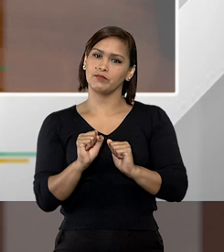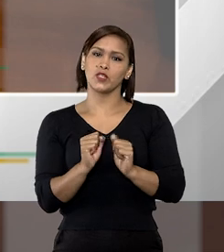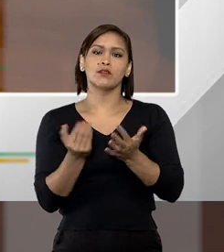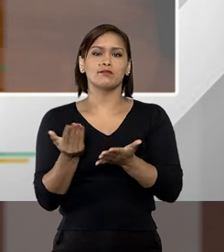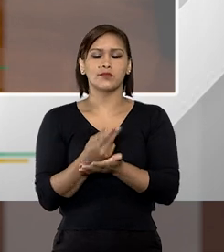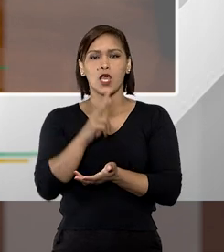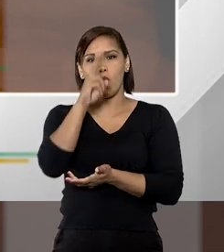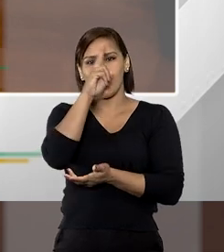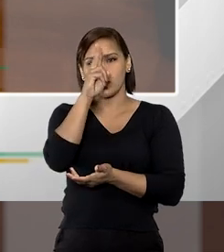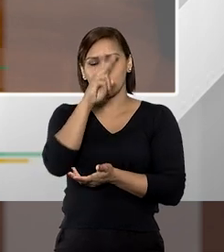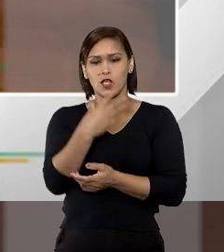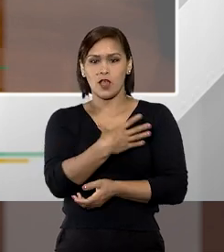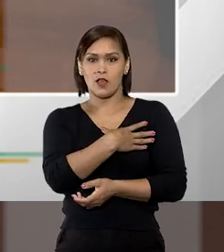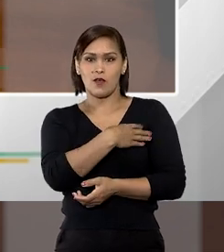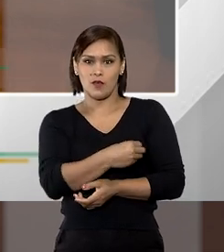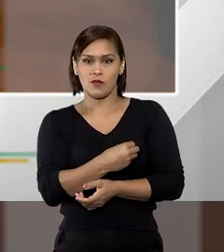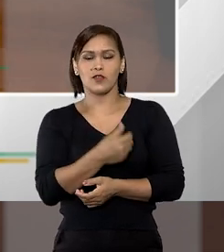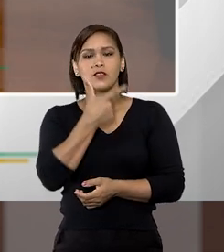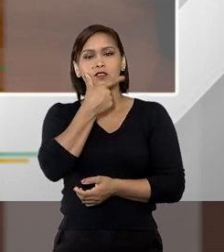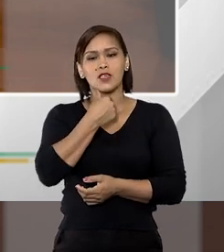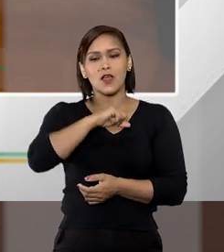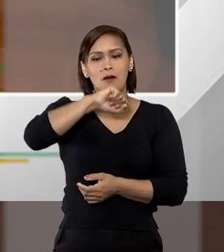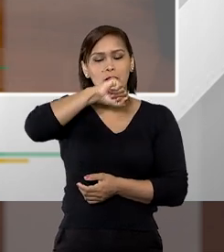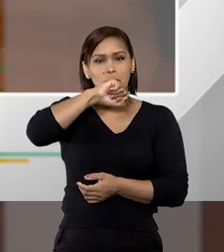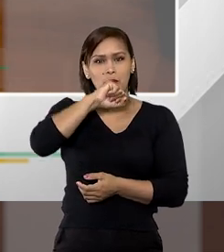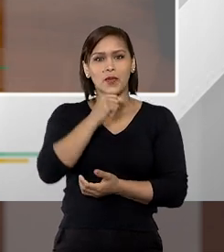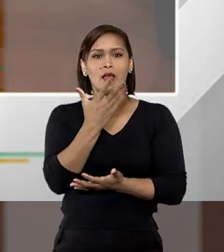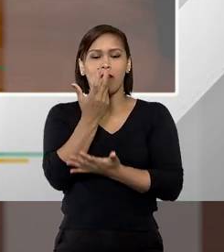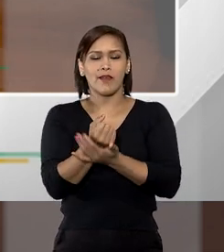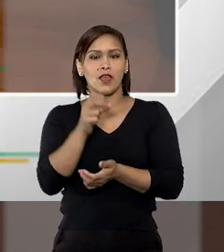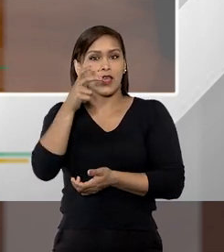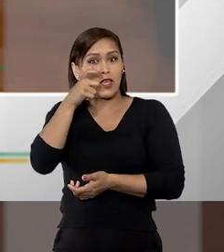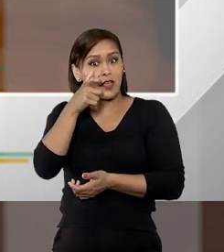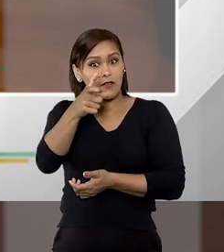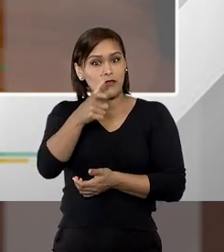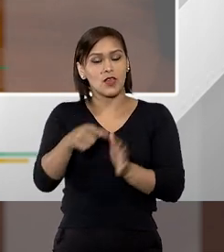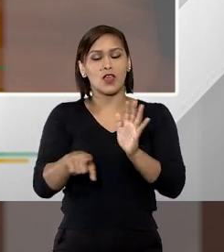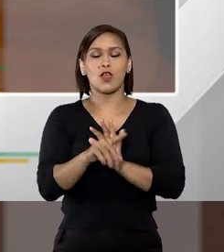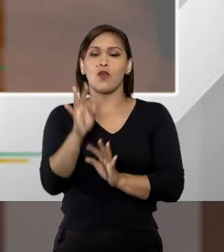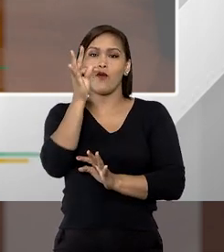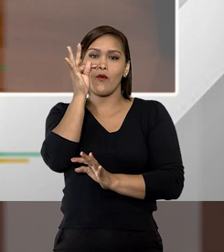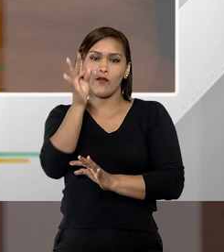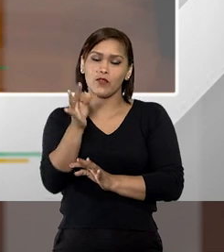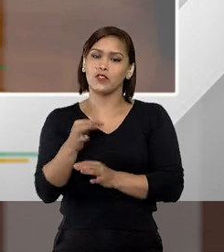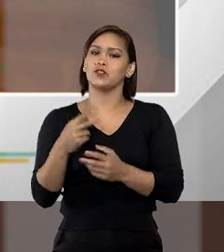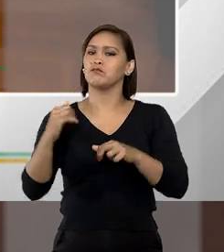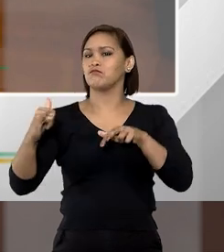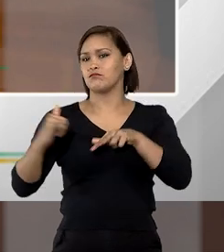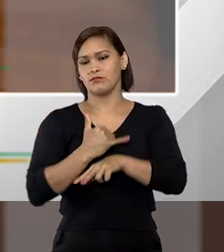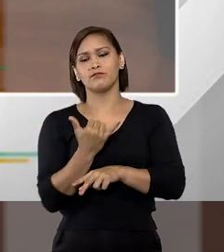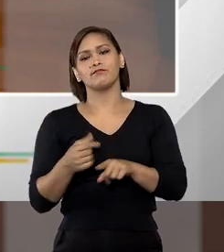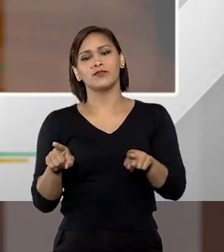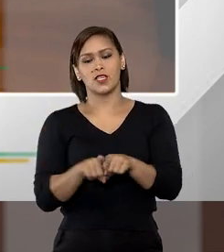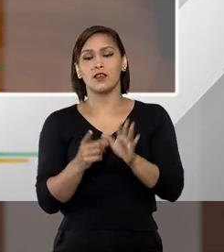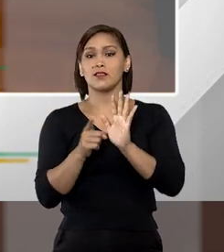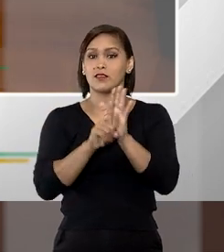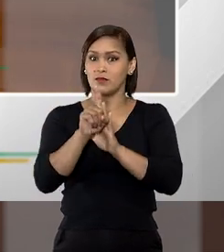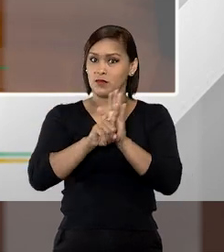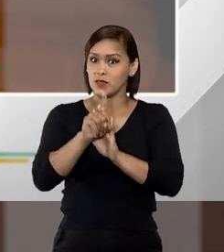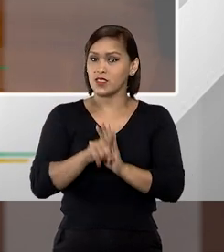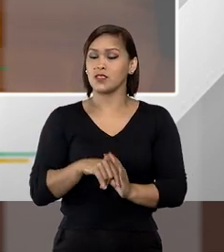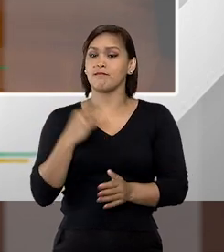ser perpetuada pelos filhos, posteriormente aqueles filhos que assistem a essa violência ou que são vítimas dessa violência, e essa é uma pesquisa